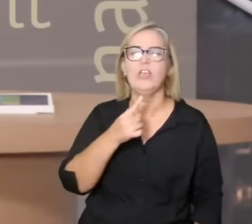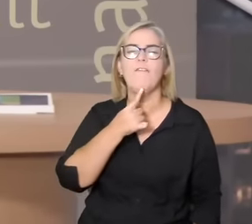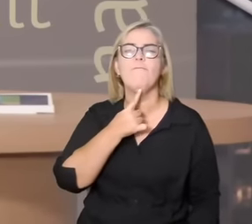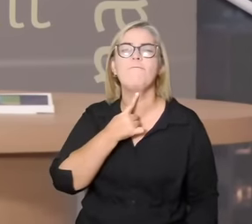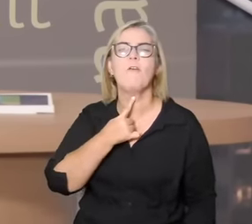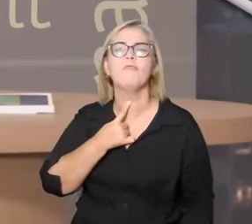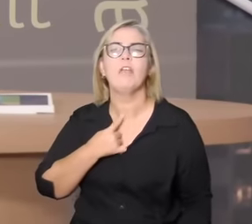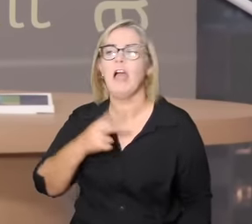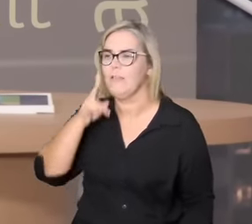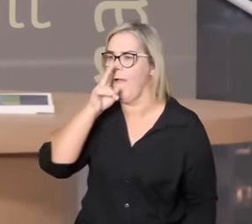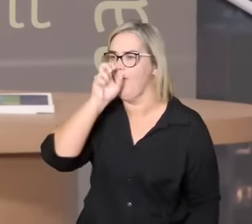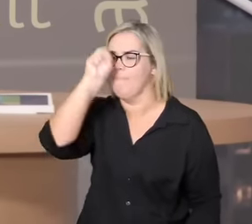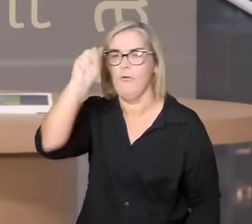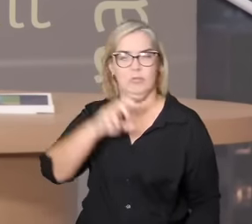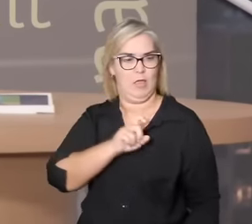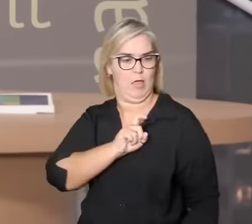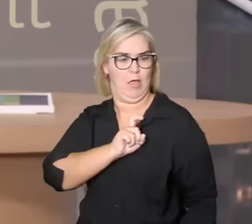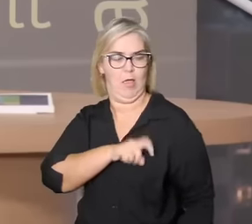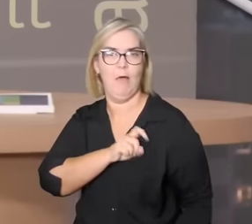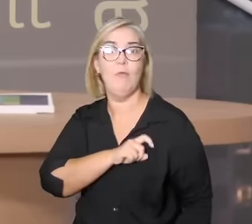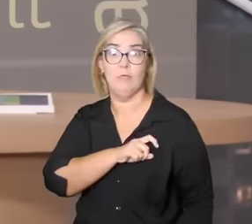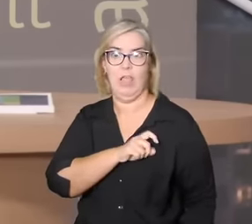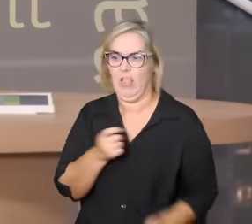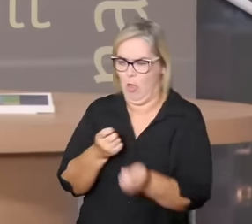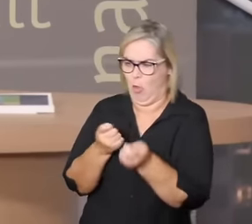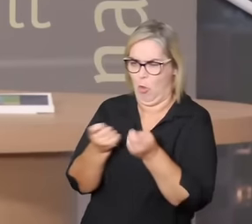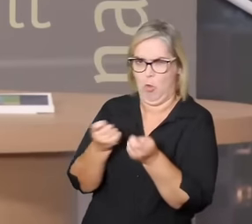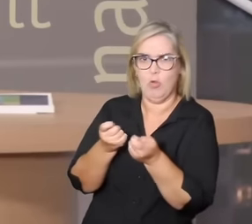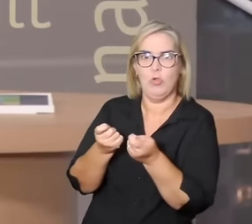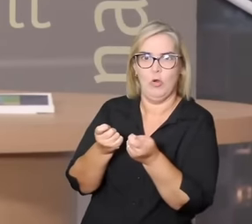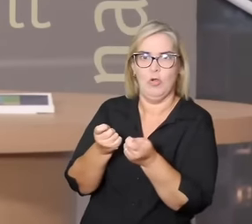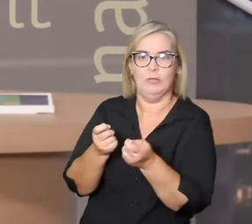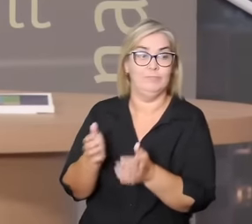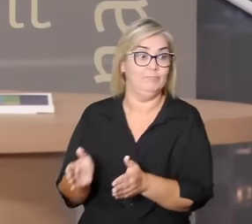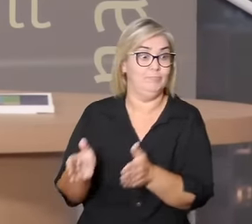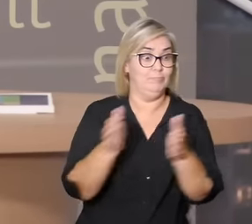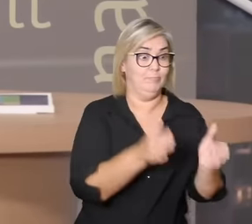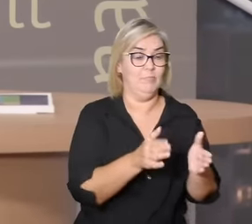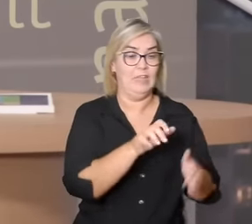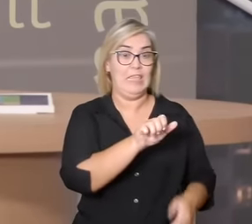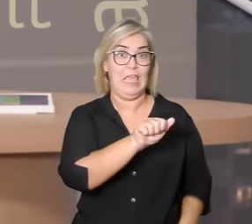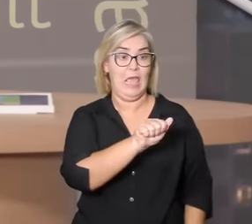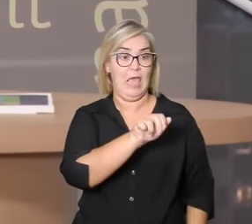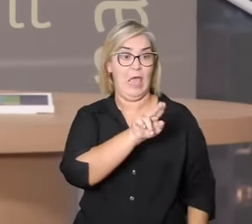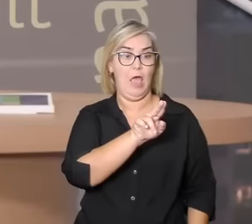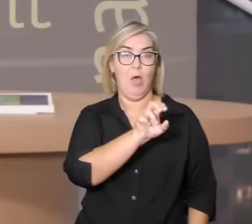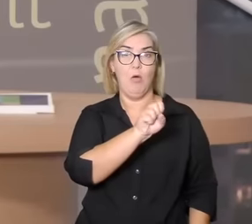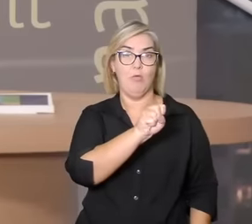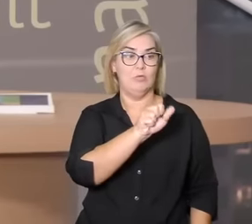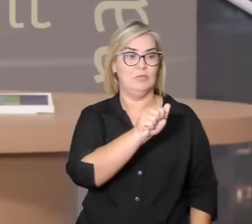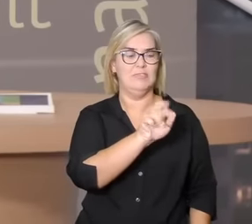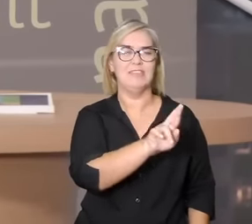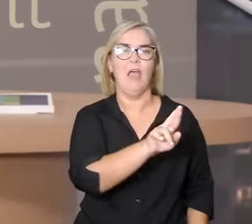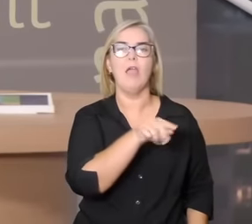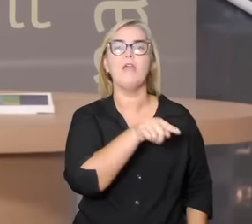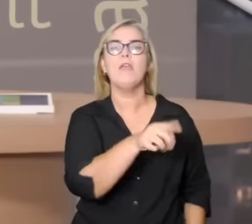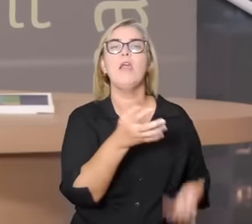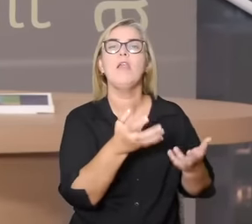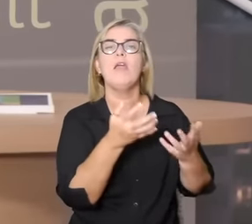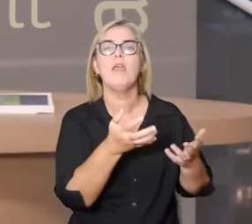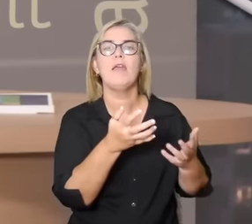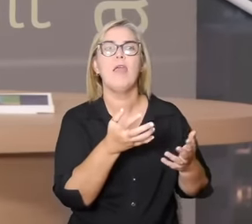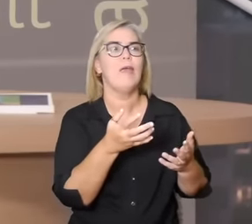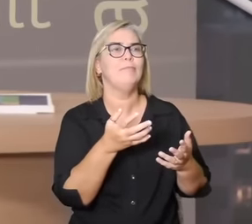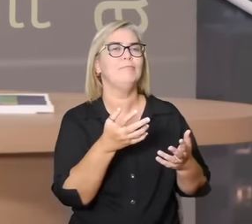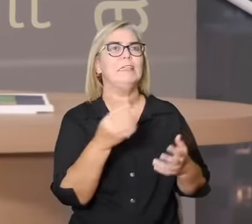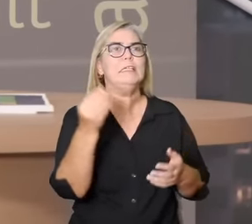dilacera e domina o controle e alçar que é aquele que está procurando uma restituição